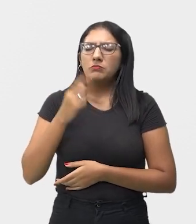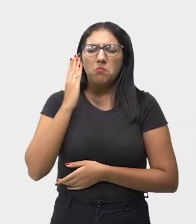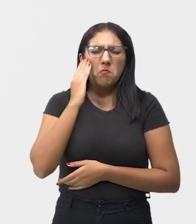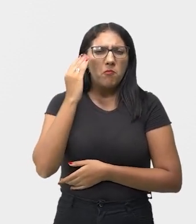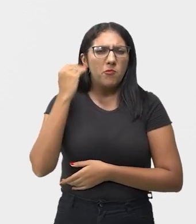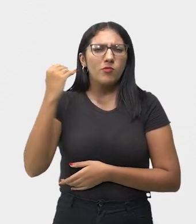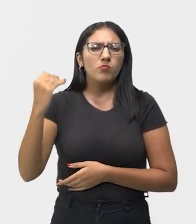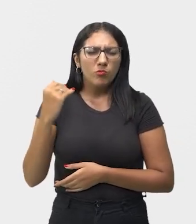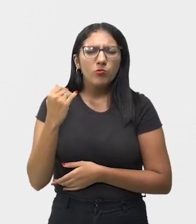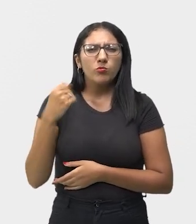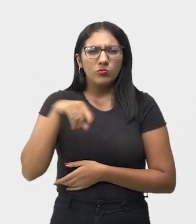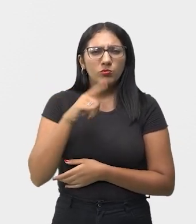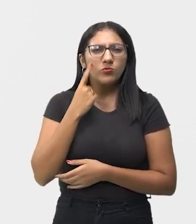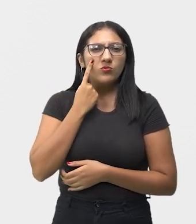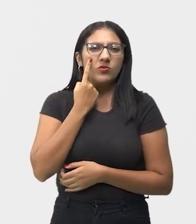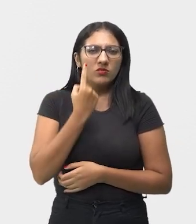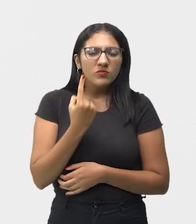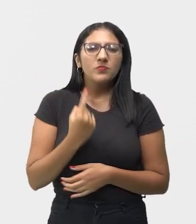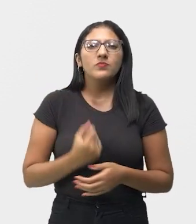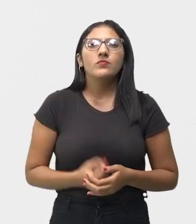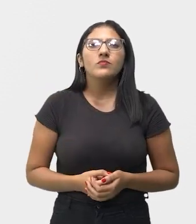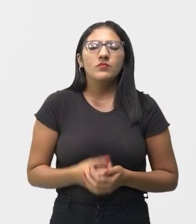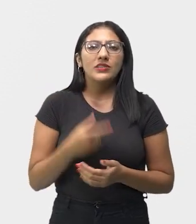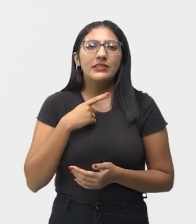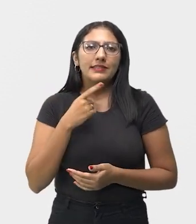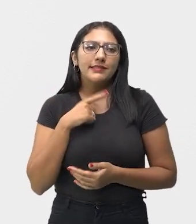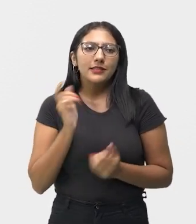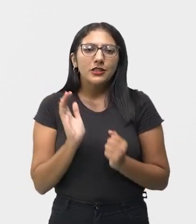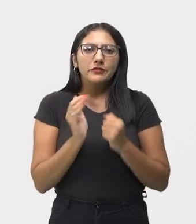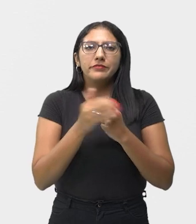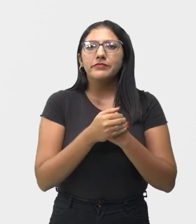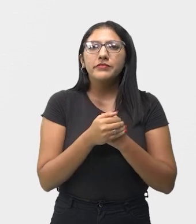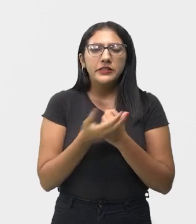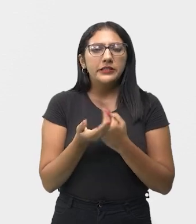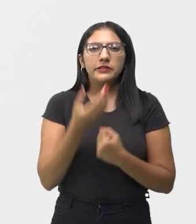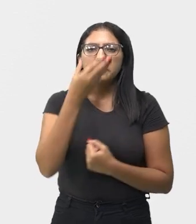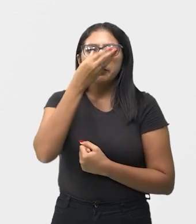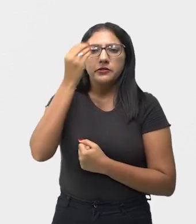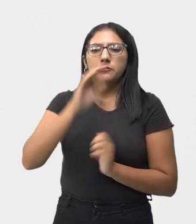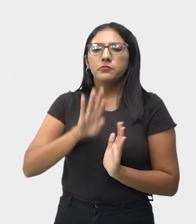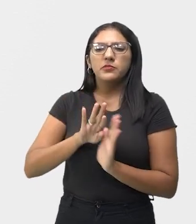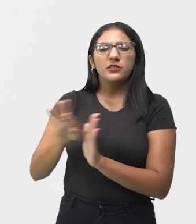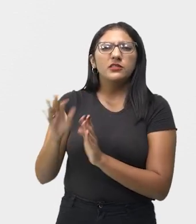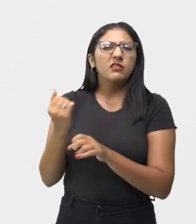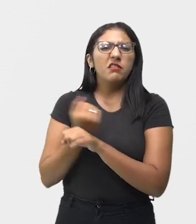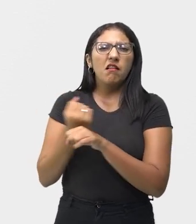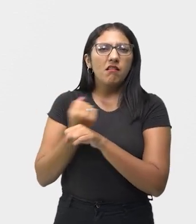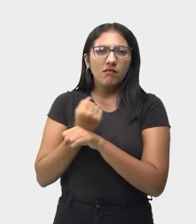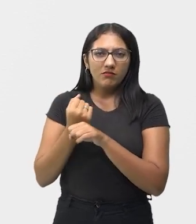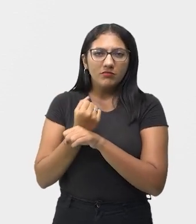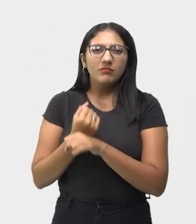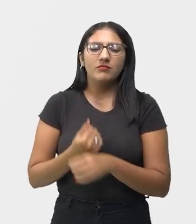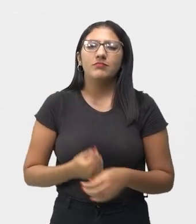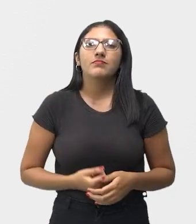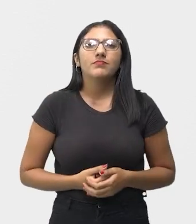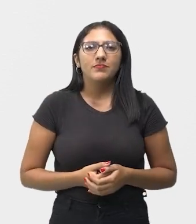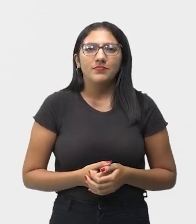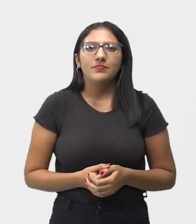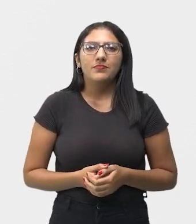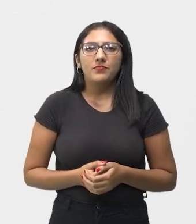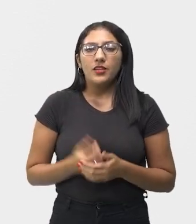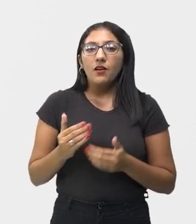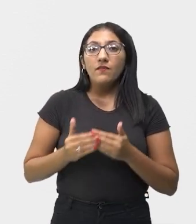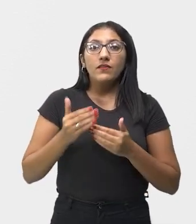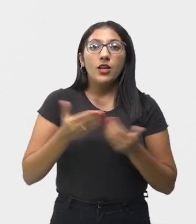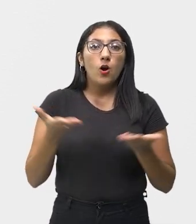conhecidas, foram, como vocês viram, ficaram escondidas, esquecidas por mais de 100 anos. Aí, nós